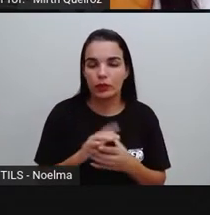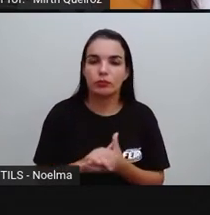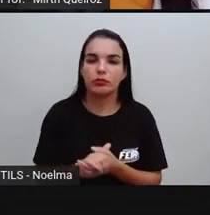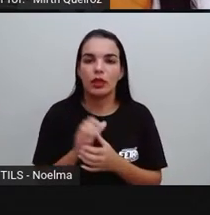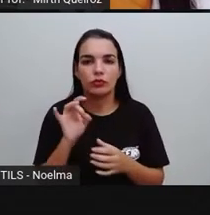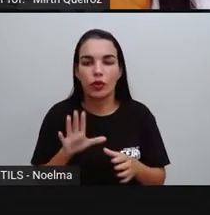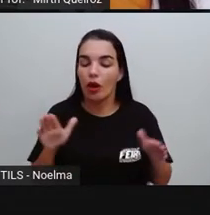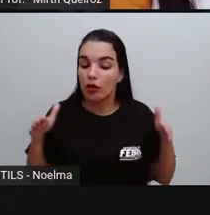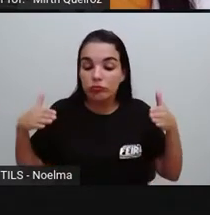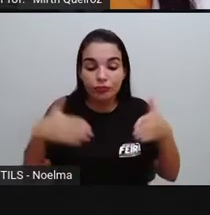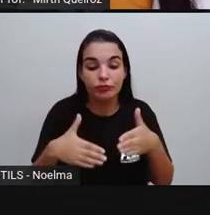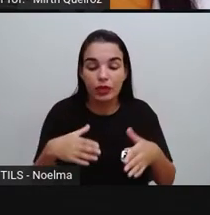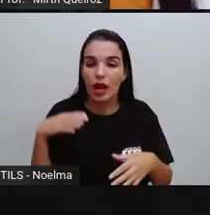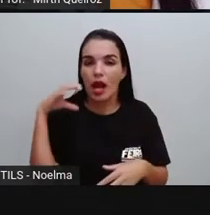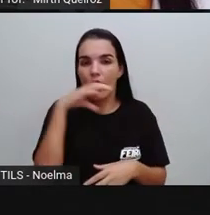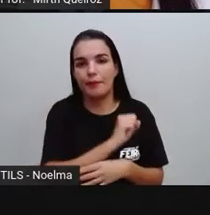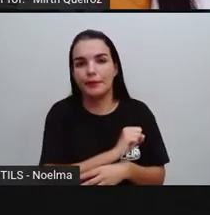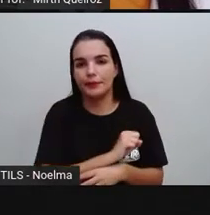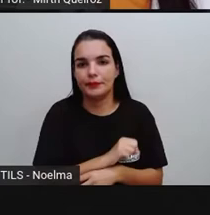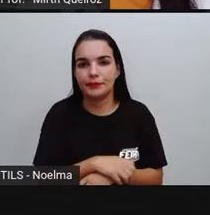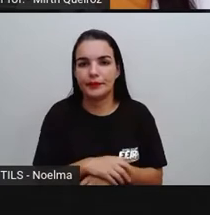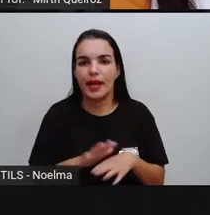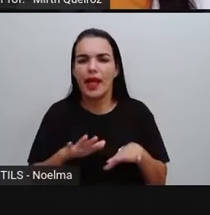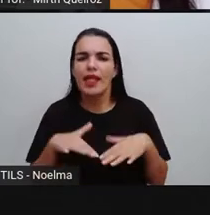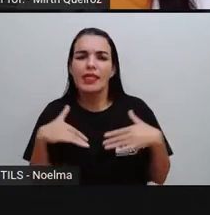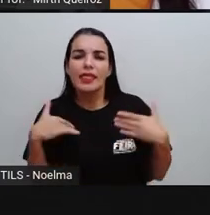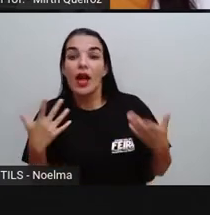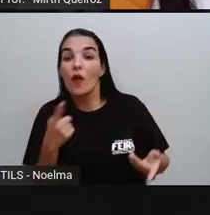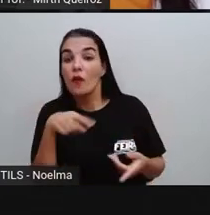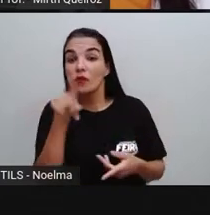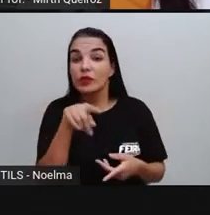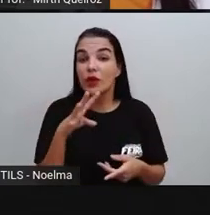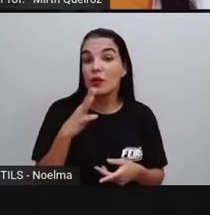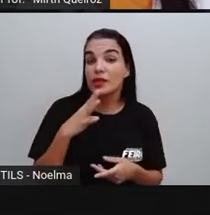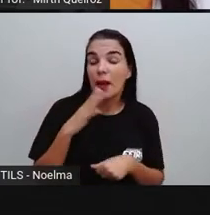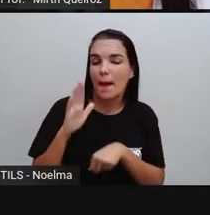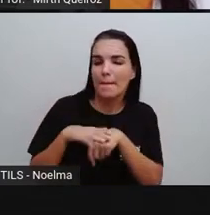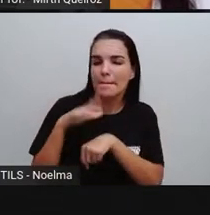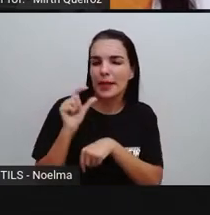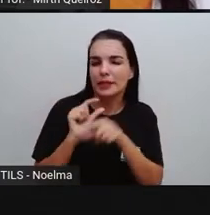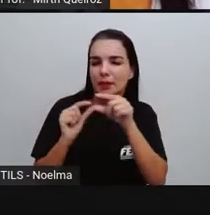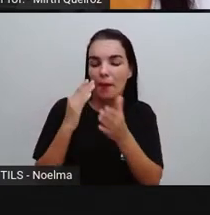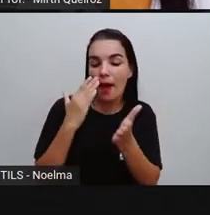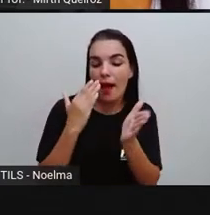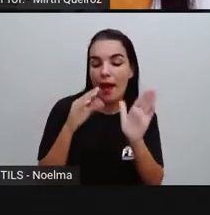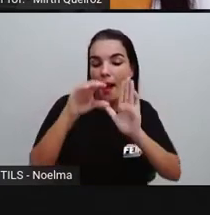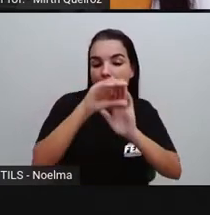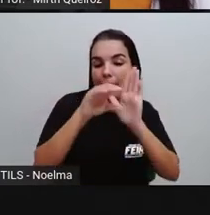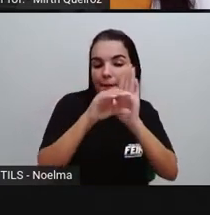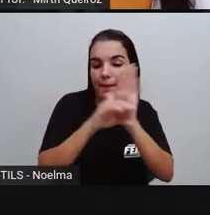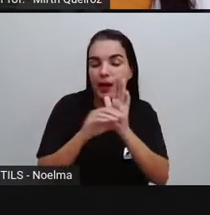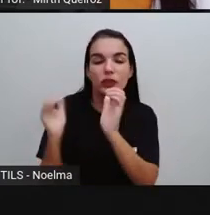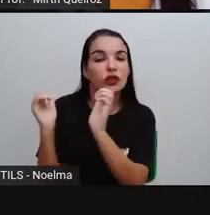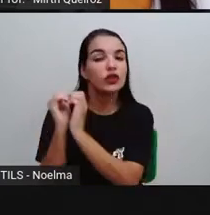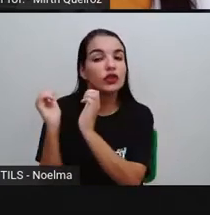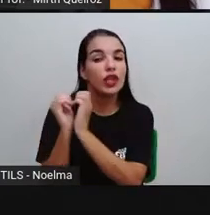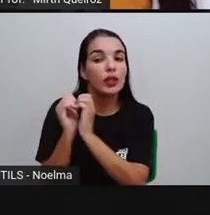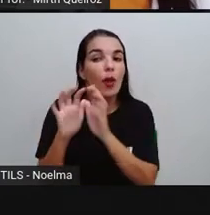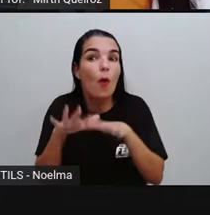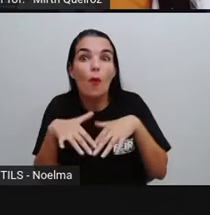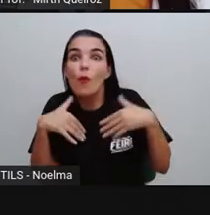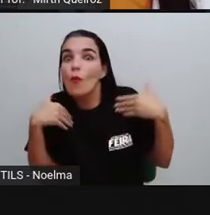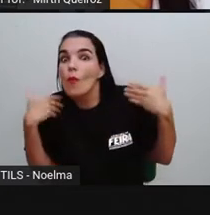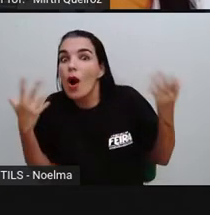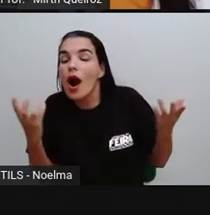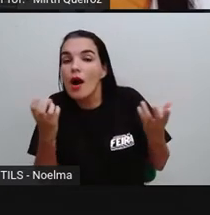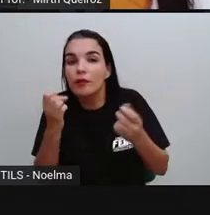precisa mesmo. Que tal conhecermos agora um pouco mais sobre as partes que constituem o gênero? Quais são